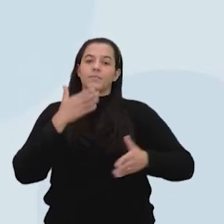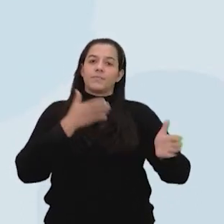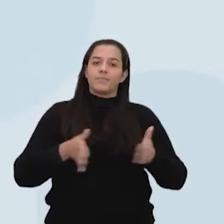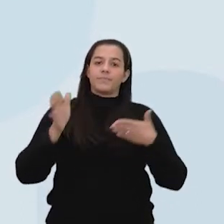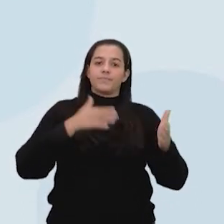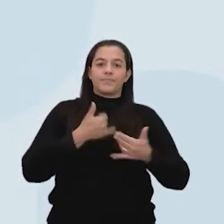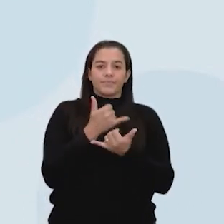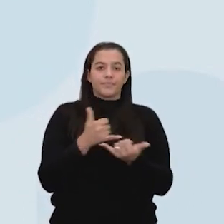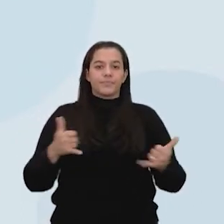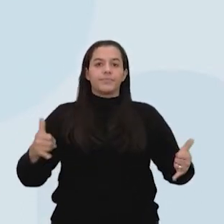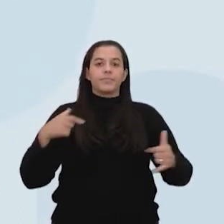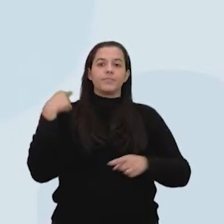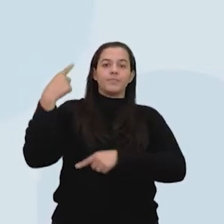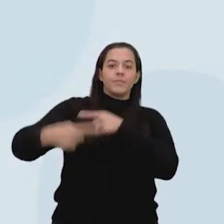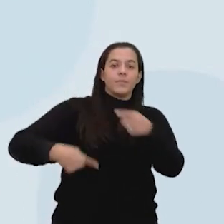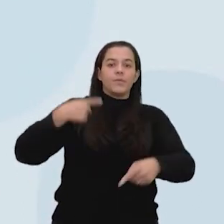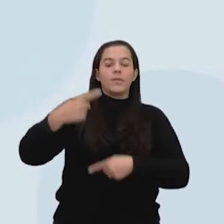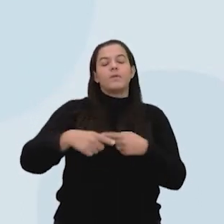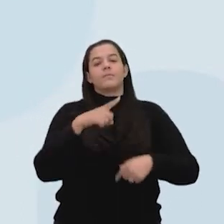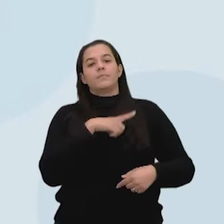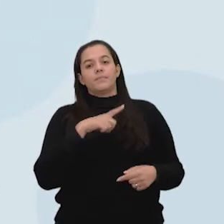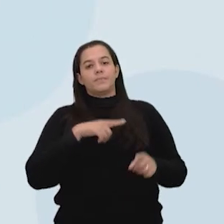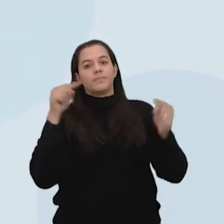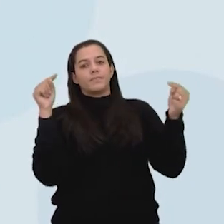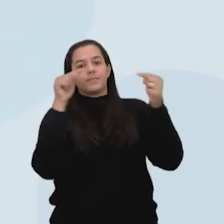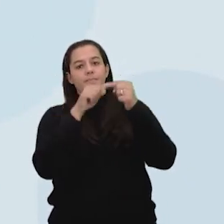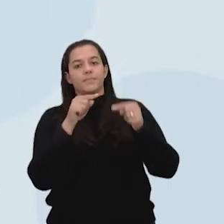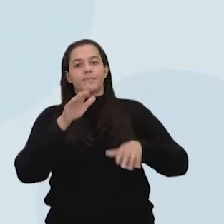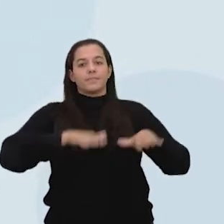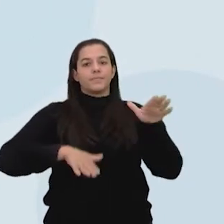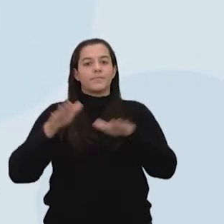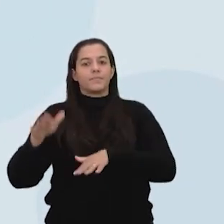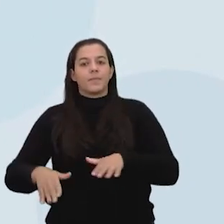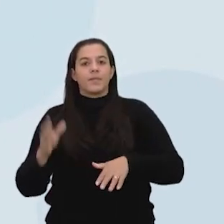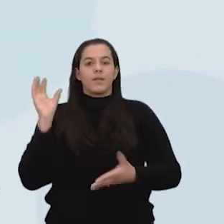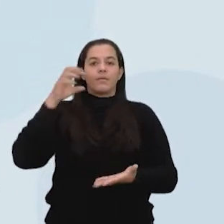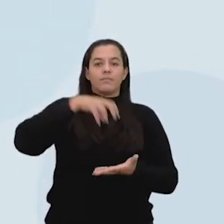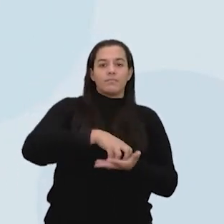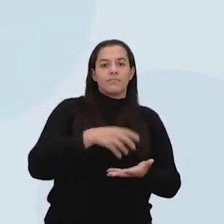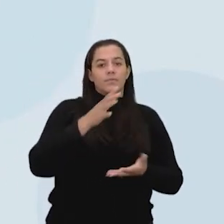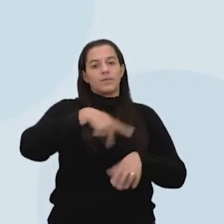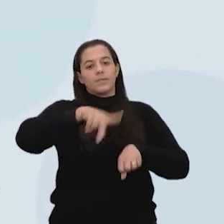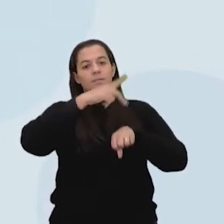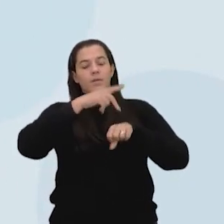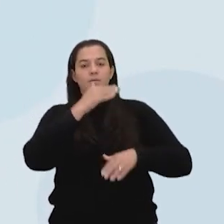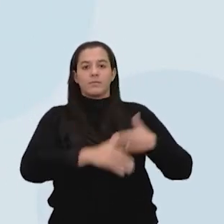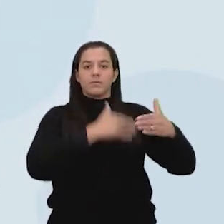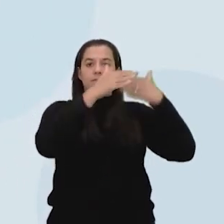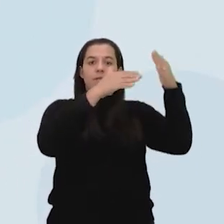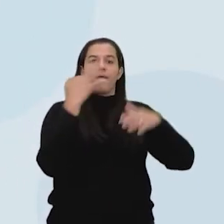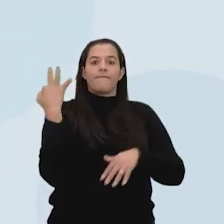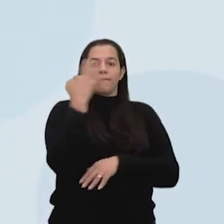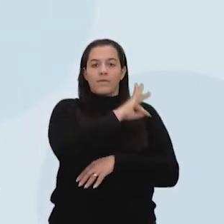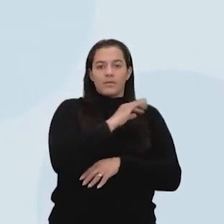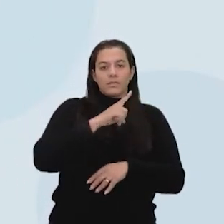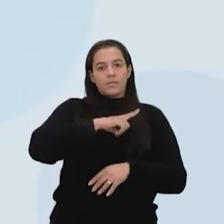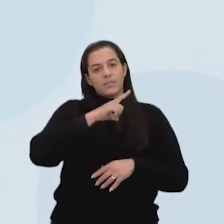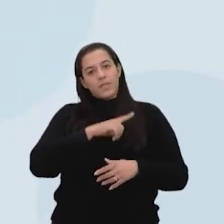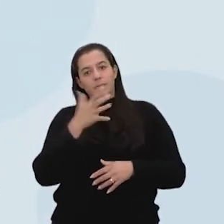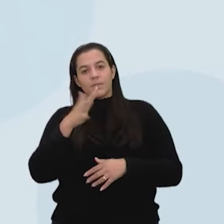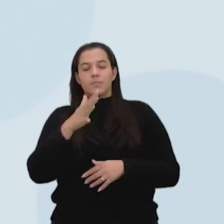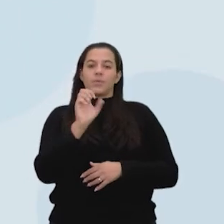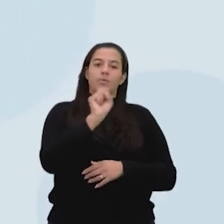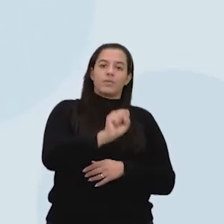com grande abundância, e tanto é que ela é relativamente muito presente em países desenvolvidos. A França tem coisa de 80